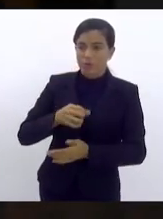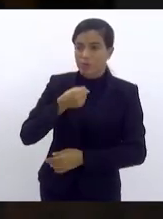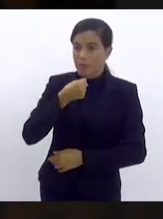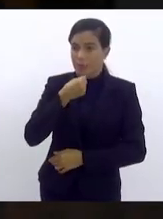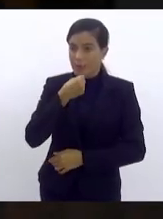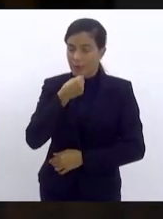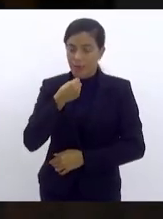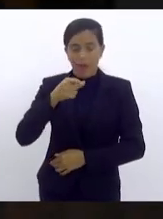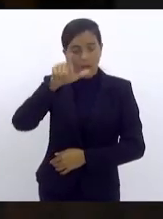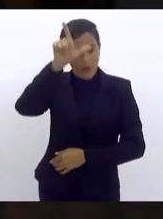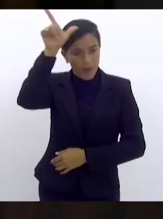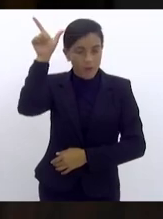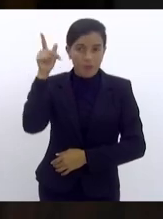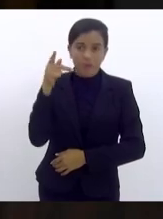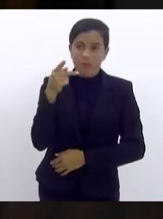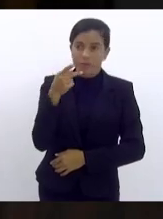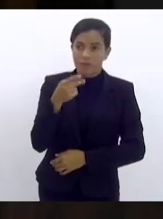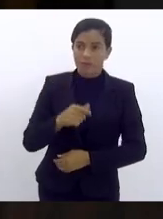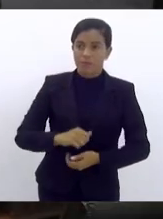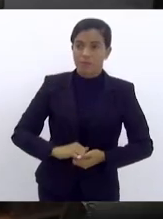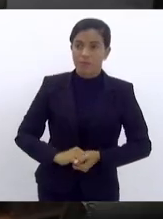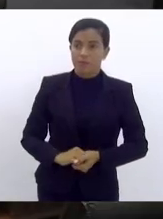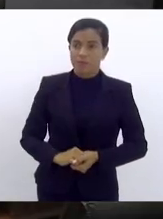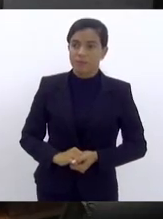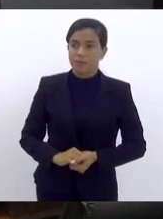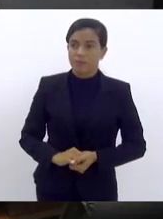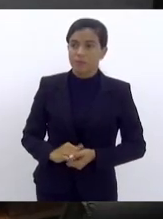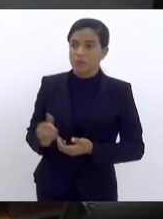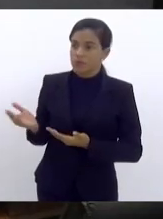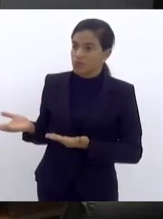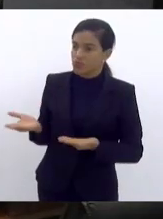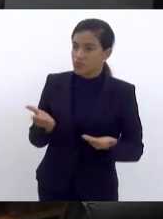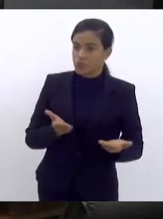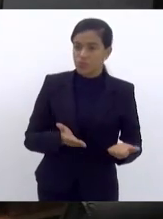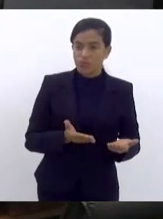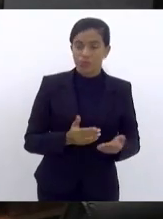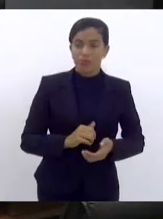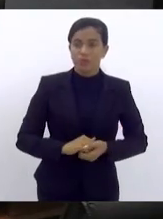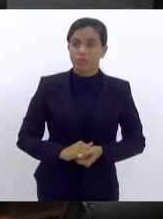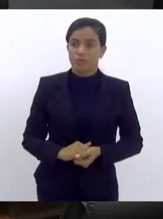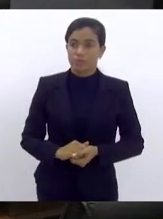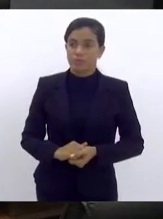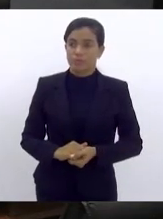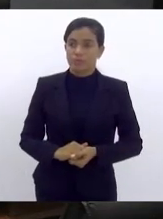Luiz Cláudio Ribeiro. Vossa Excelência dispõe de 10 minutos.